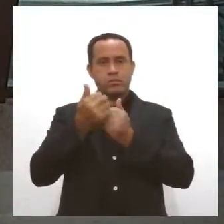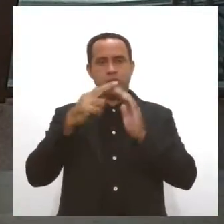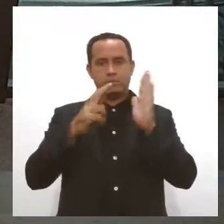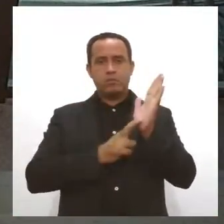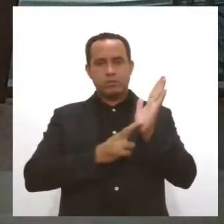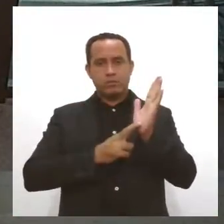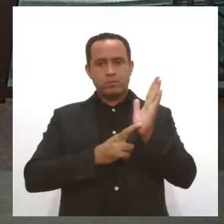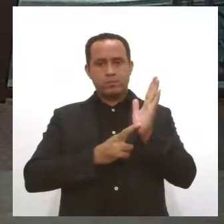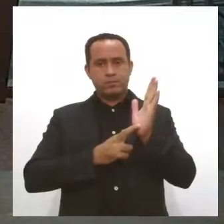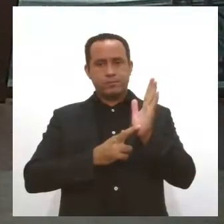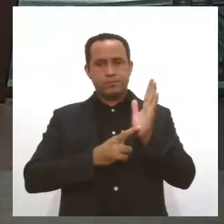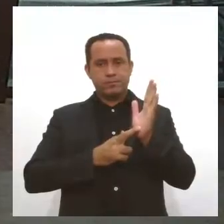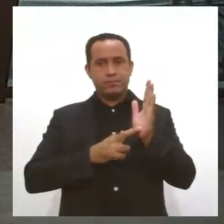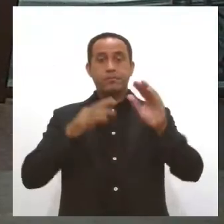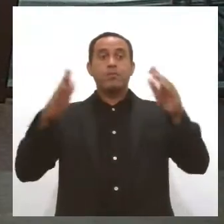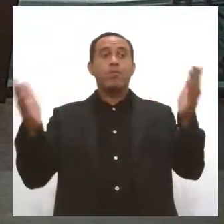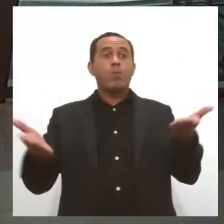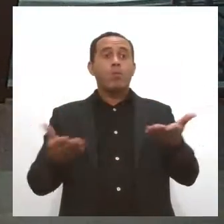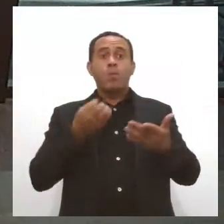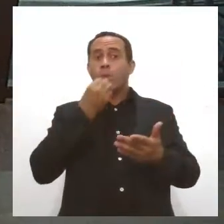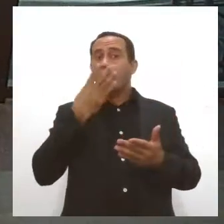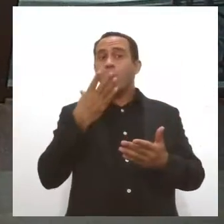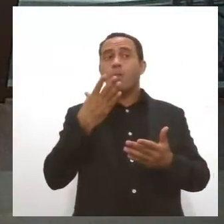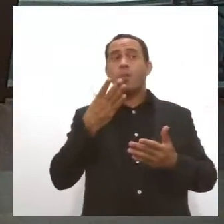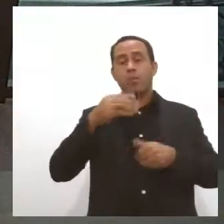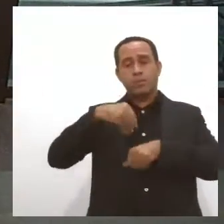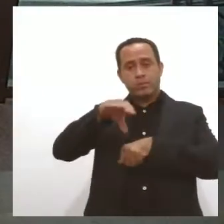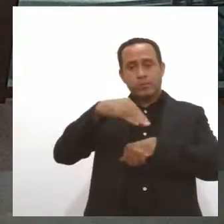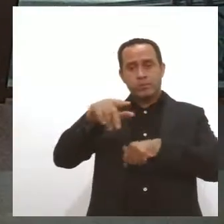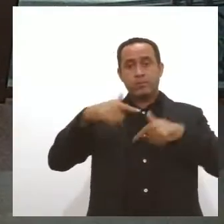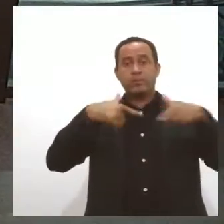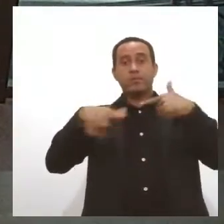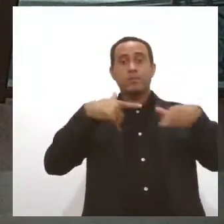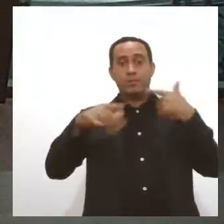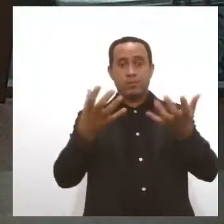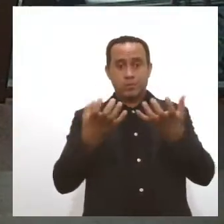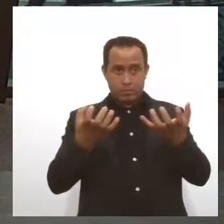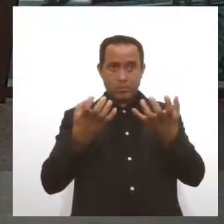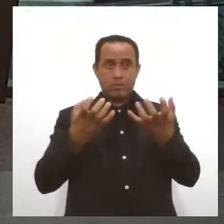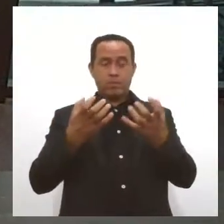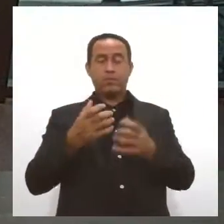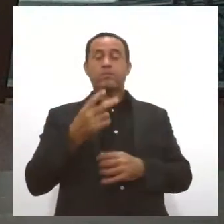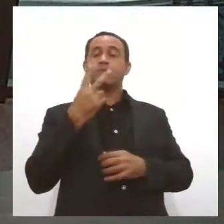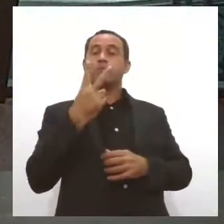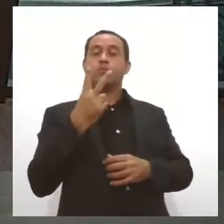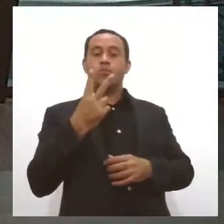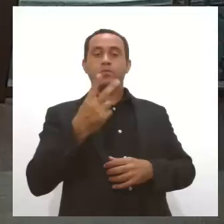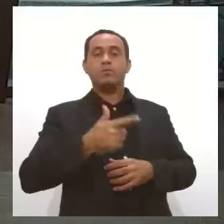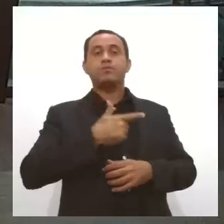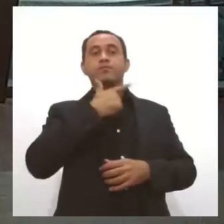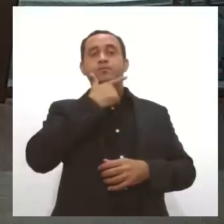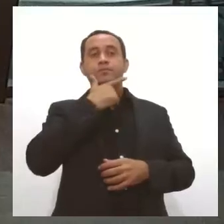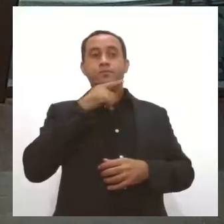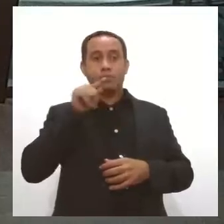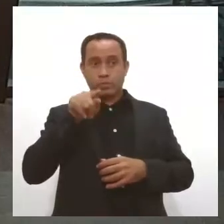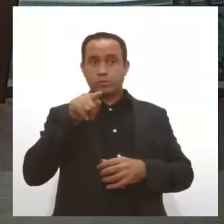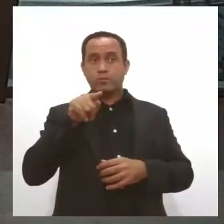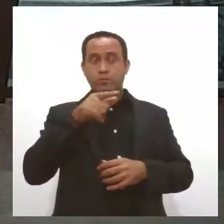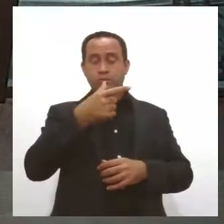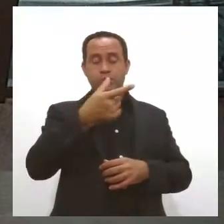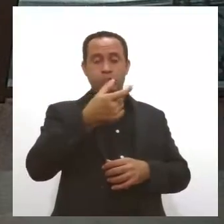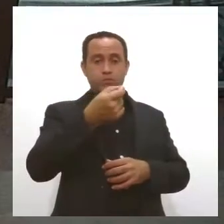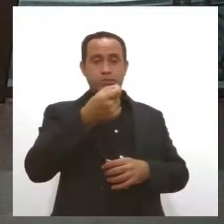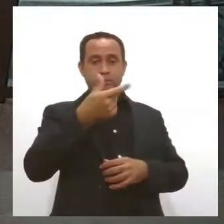E agora uma boa notícia para quem busca colocação no mercado de trabalho. IBGE abriu mais de duas vagas para o Censo Previdenciário 2021.